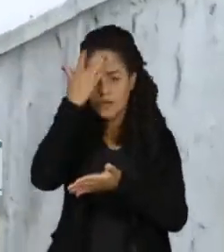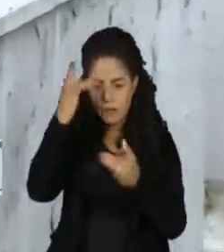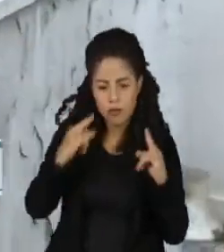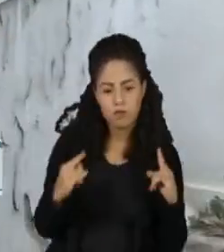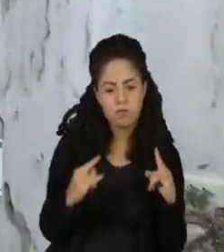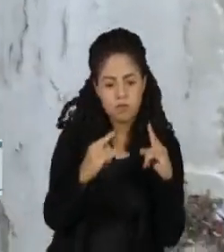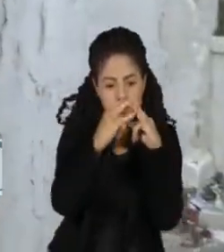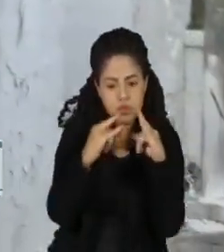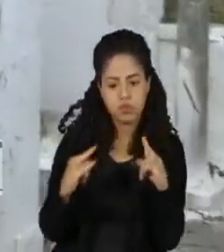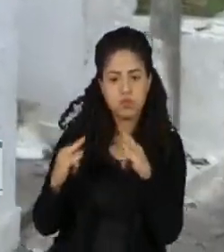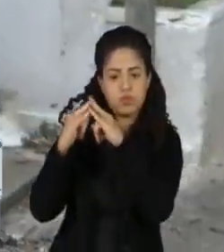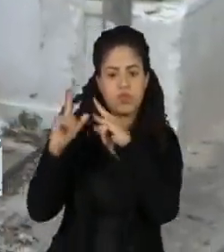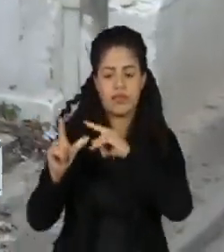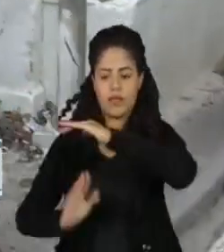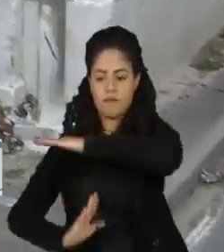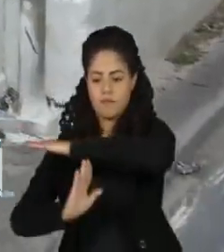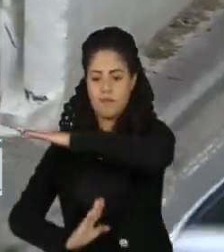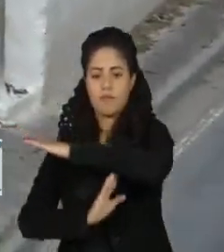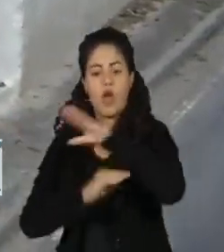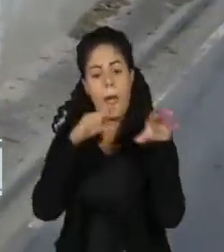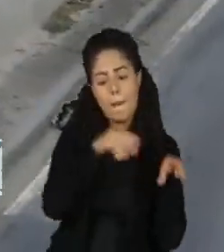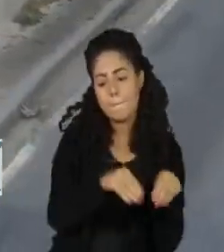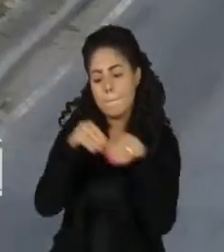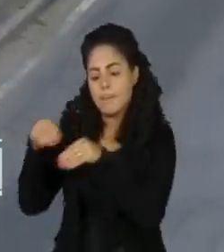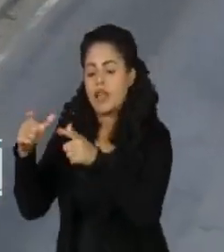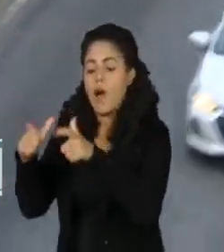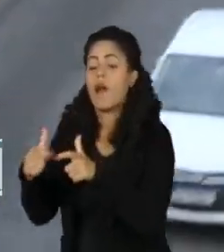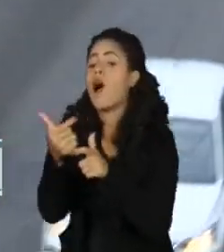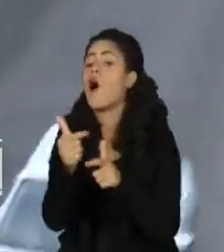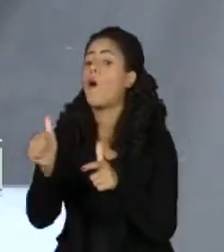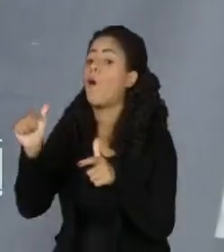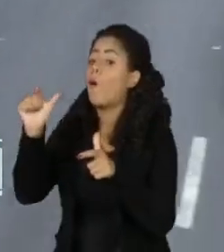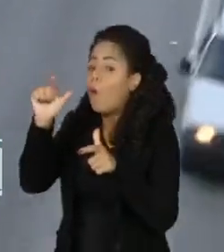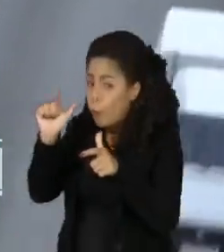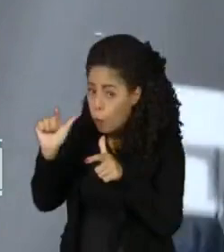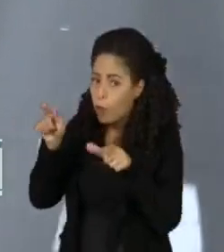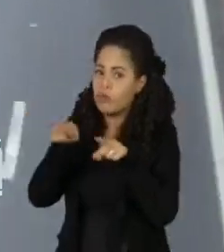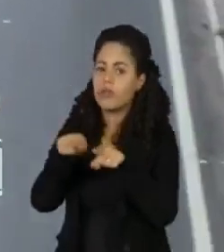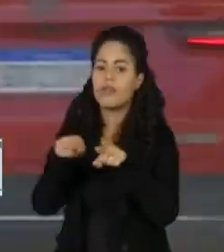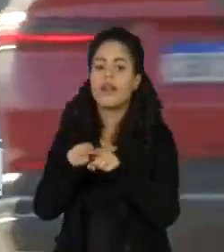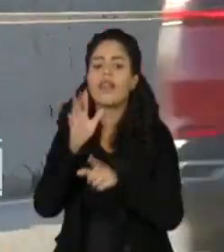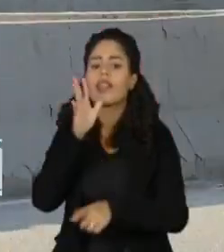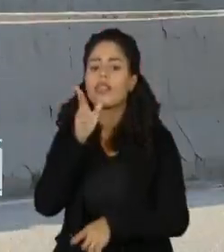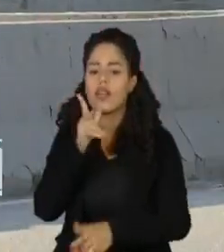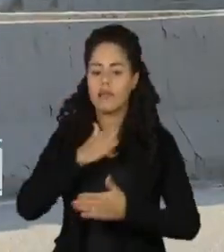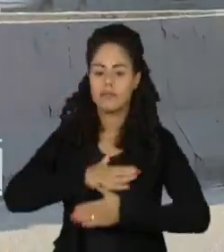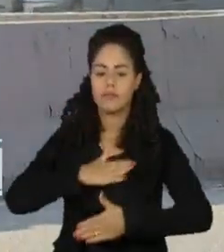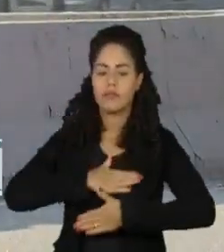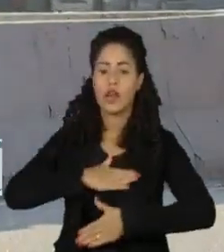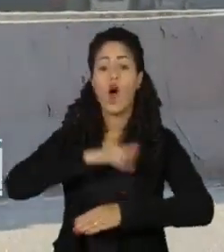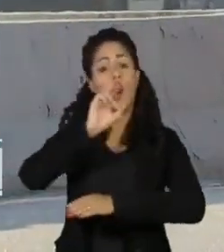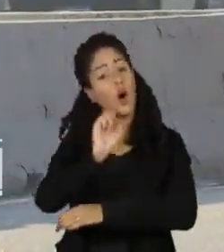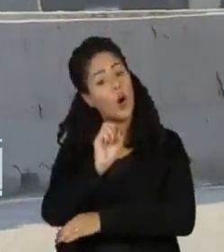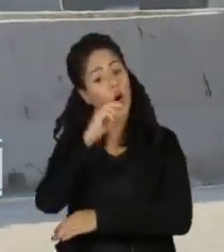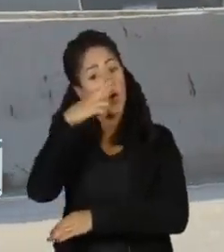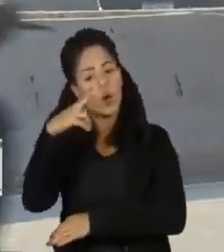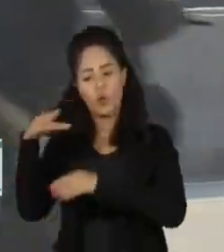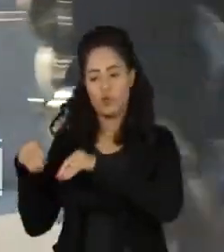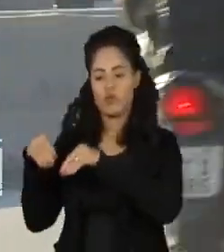canteiros das marginais a se mudar para outros lugares que tenham um trânsito mais lento ou ir para abrigos municipais.